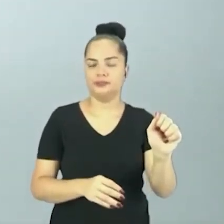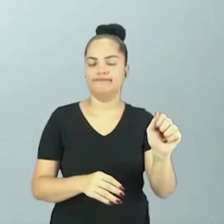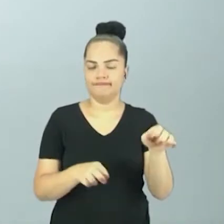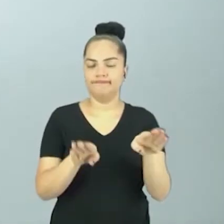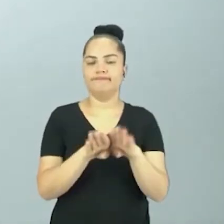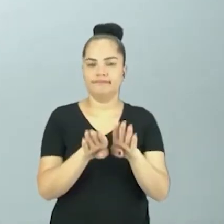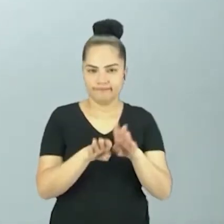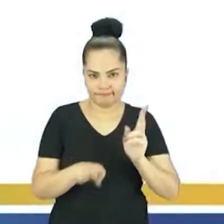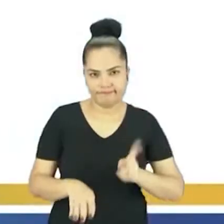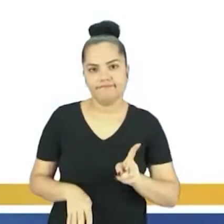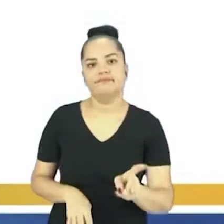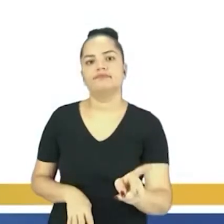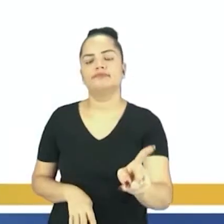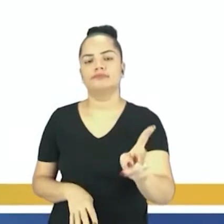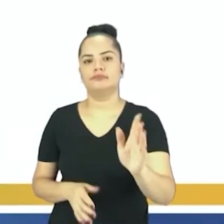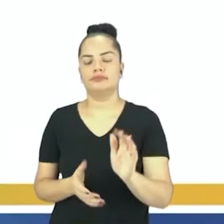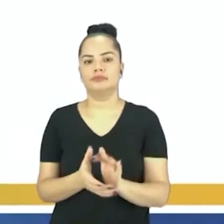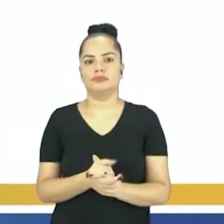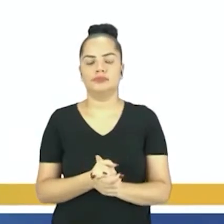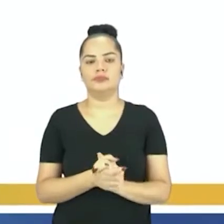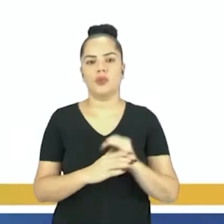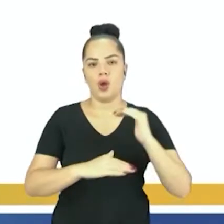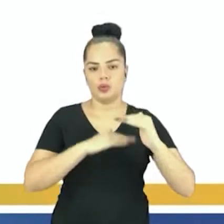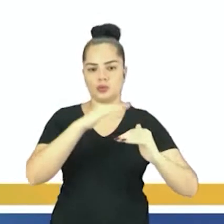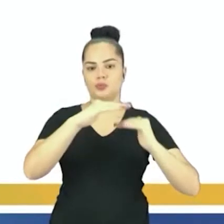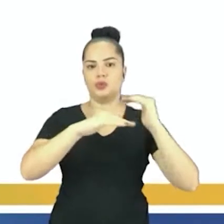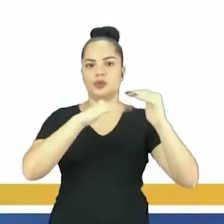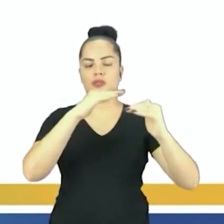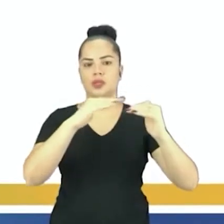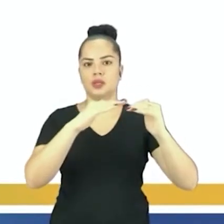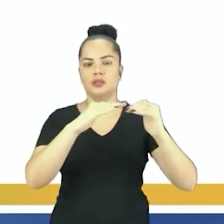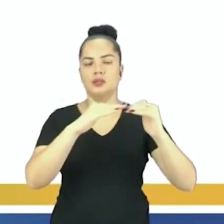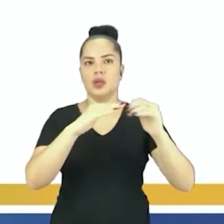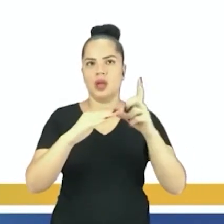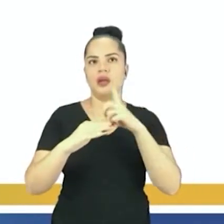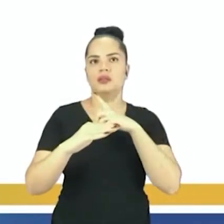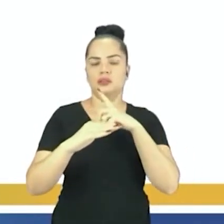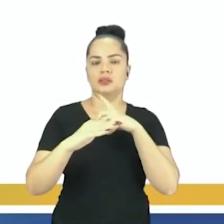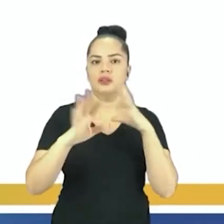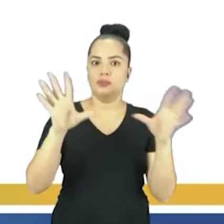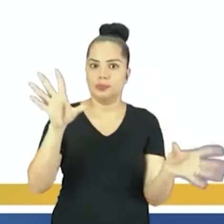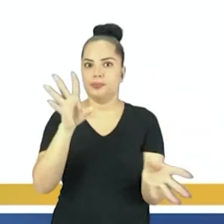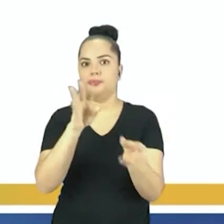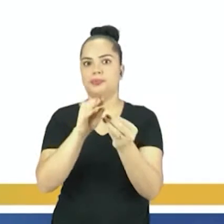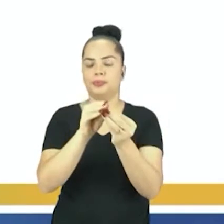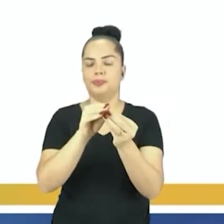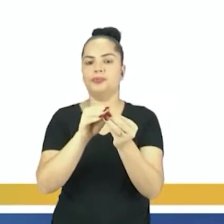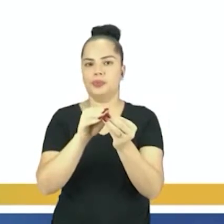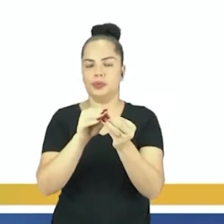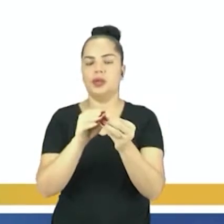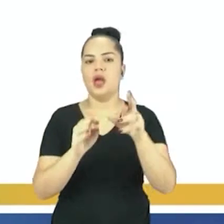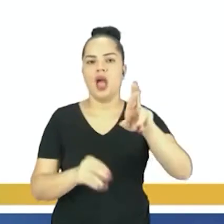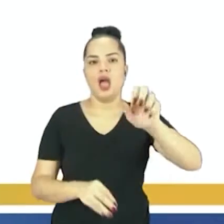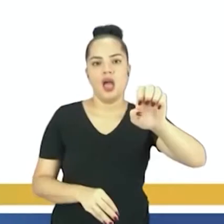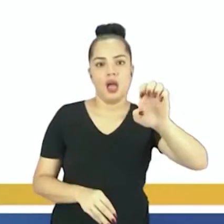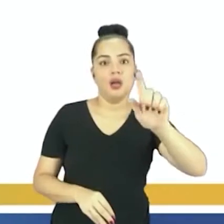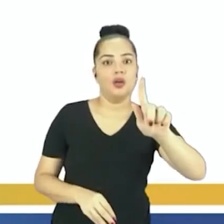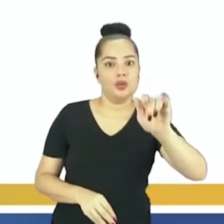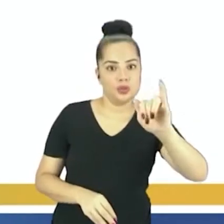ainda desse tipo. E a instalação de regimes nacionalistas, que também assolaram o